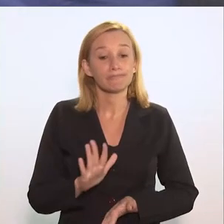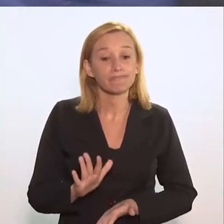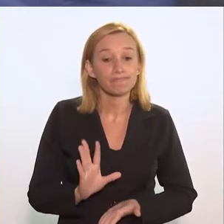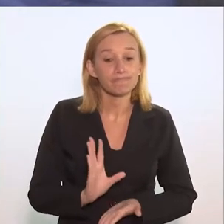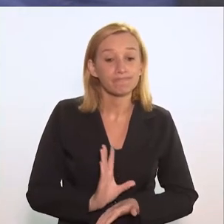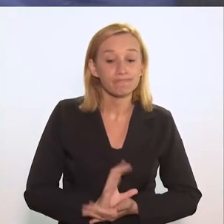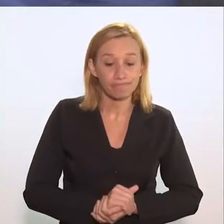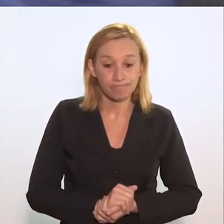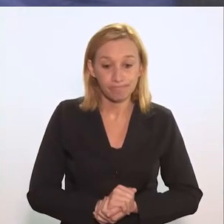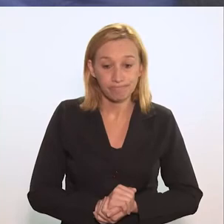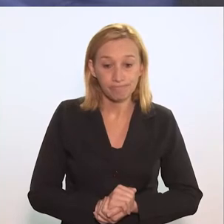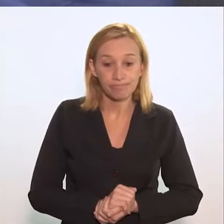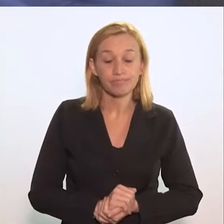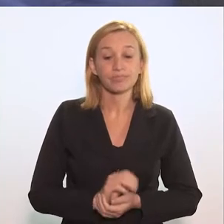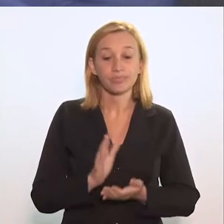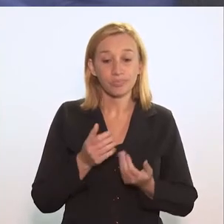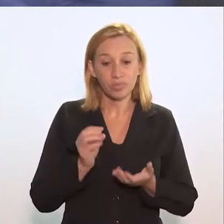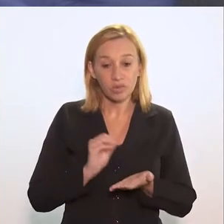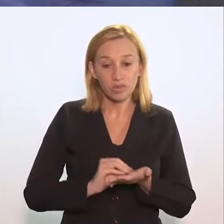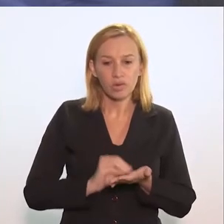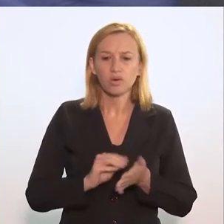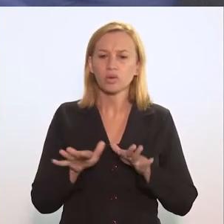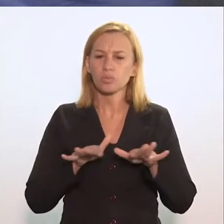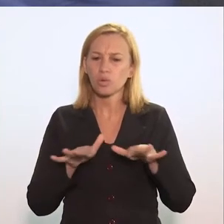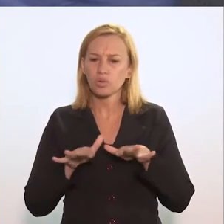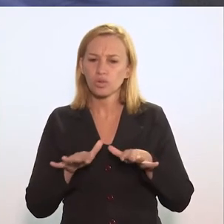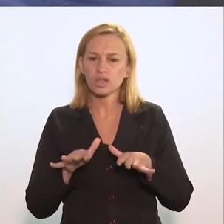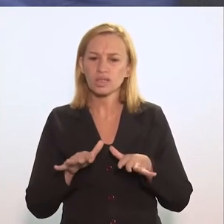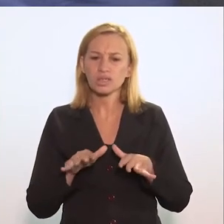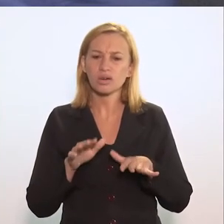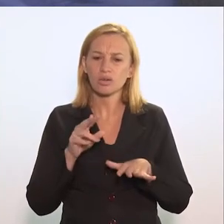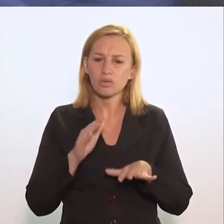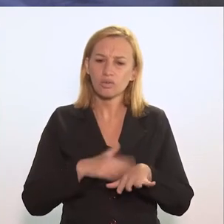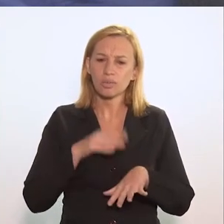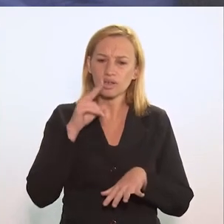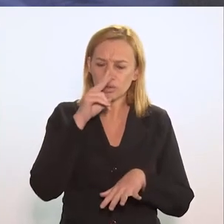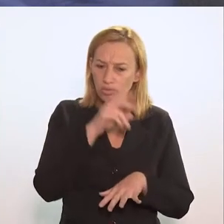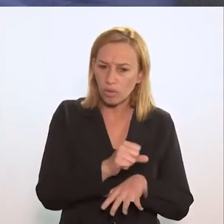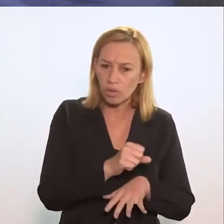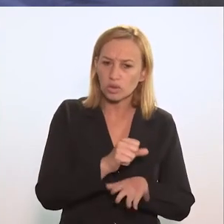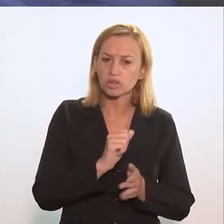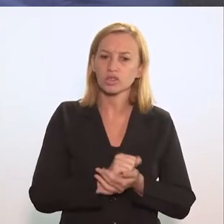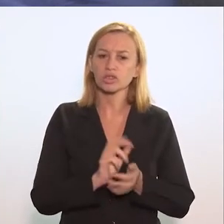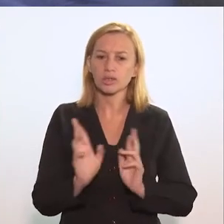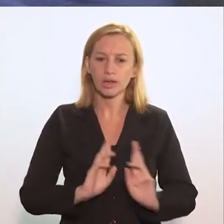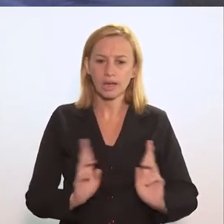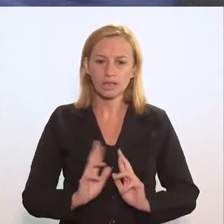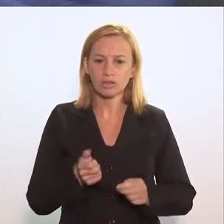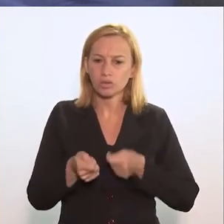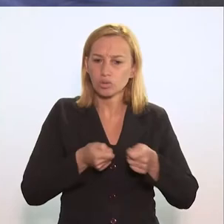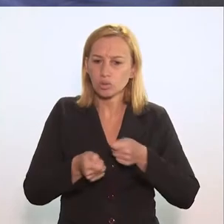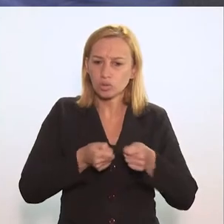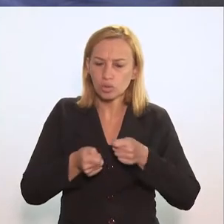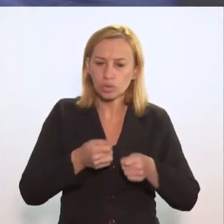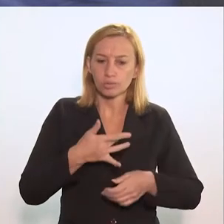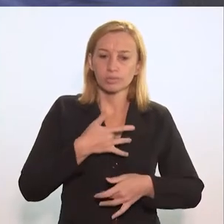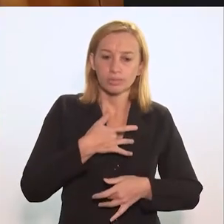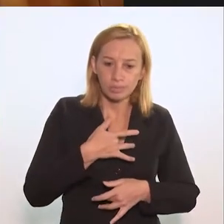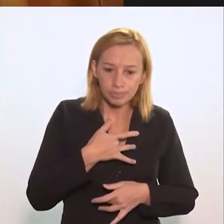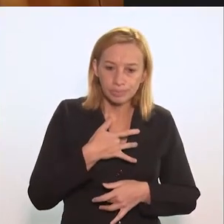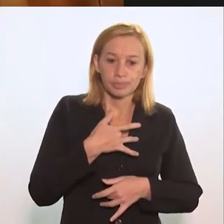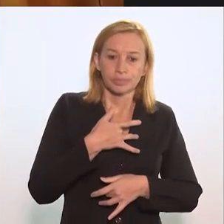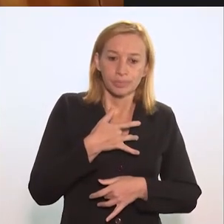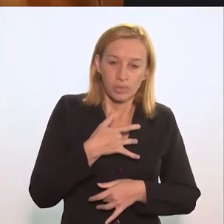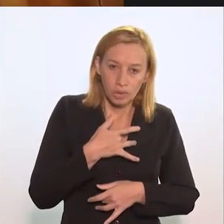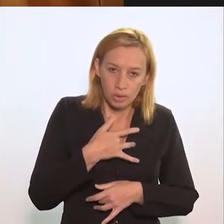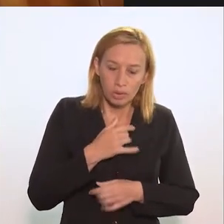que se não houver um investimento, uma mobilização, uma forte reação em relação à questão